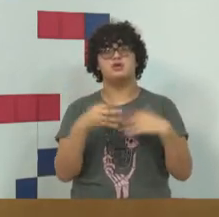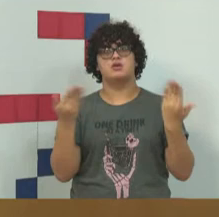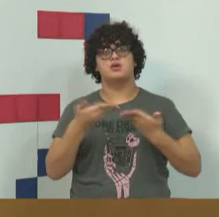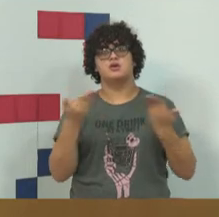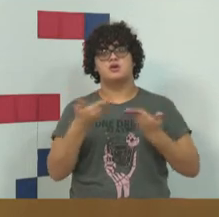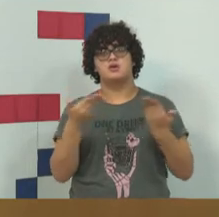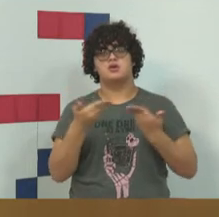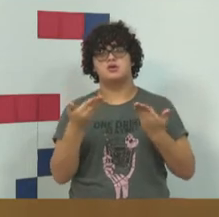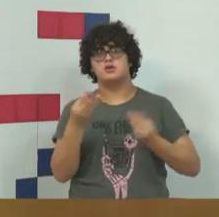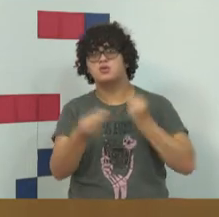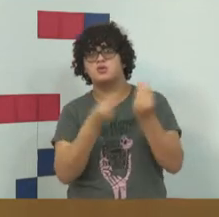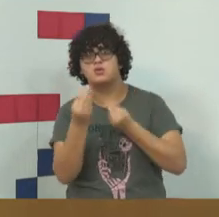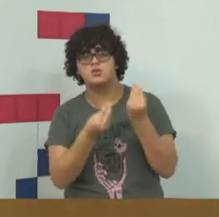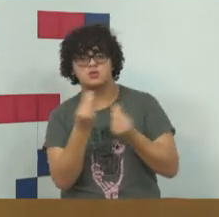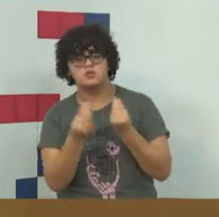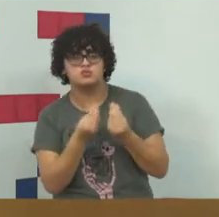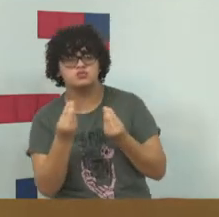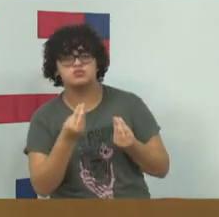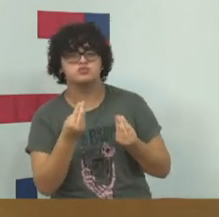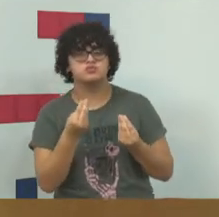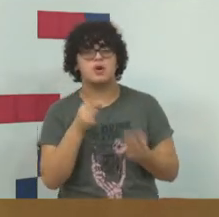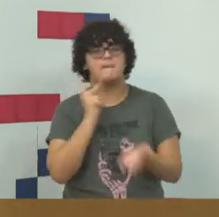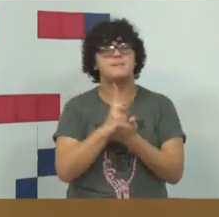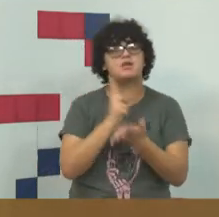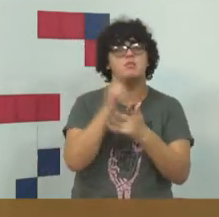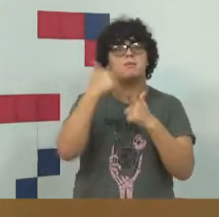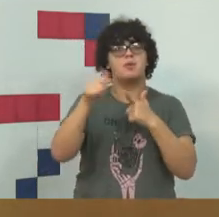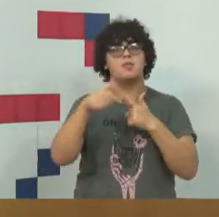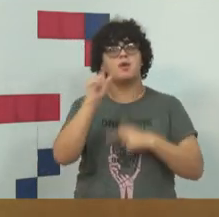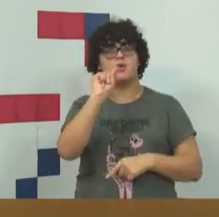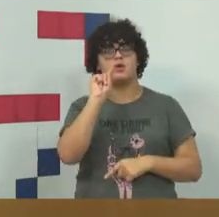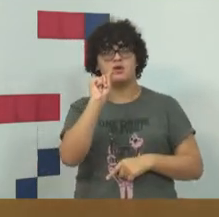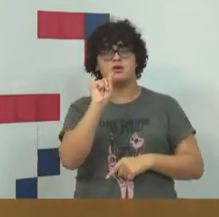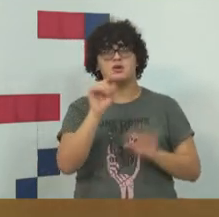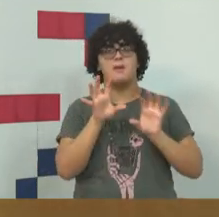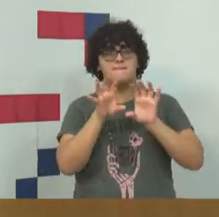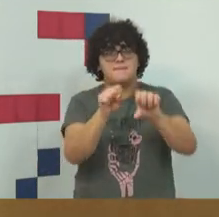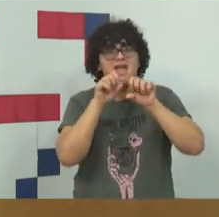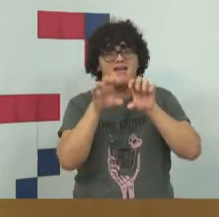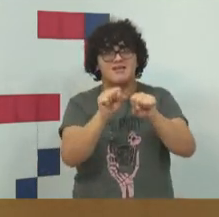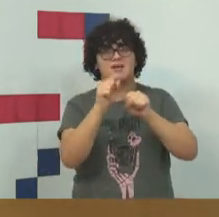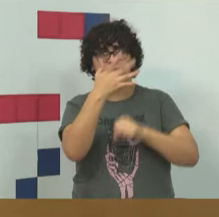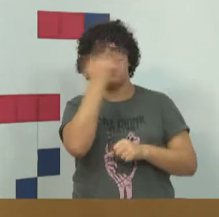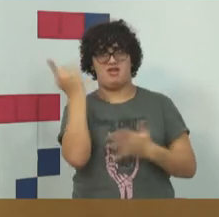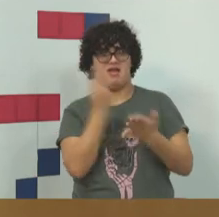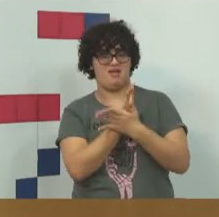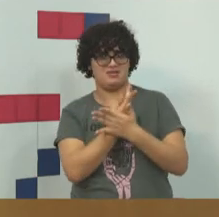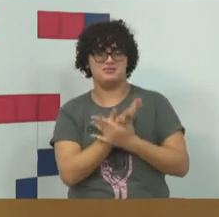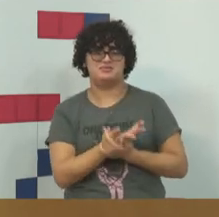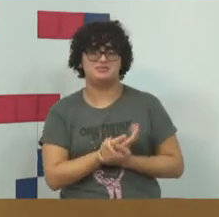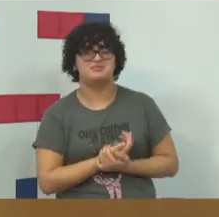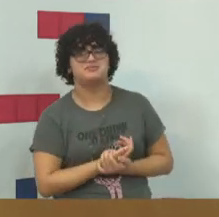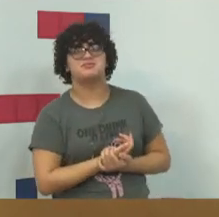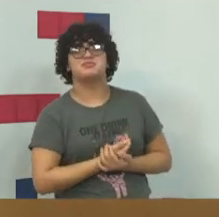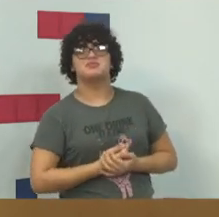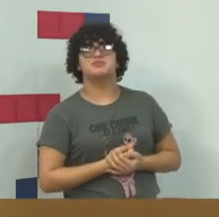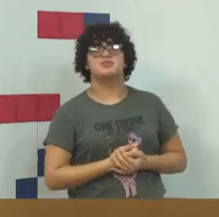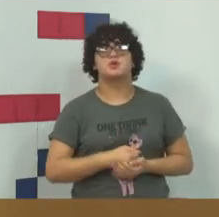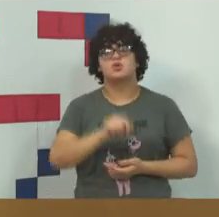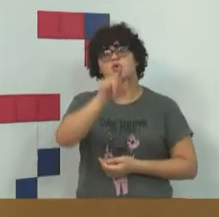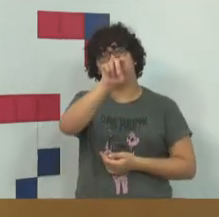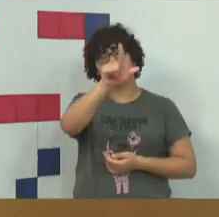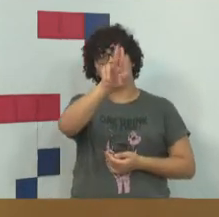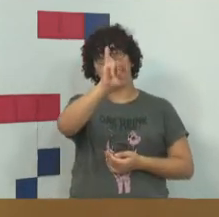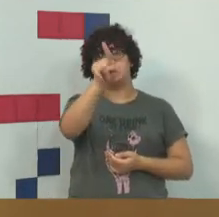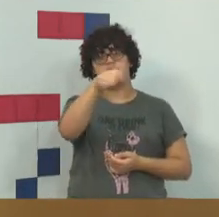cabo elas resultam no mesmo problema, como pegar o criminoso. O Luiz Fernando,